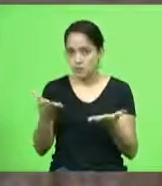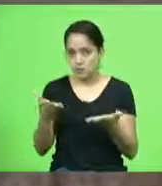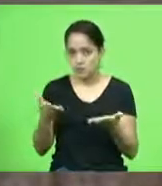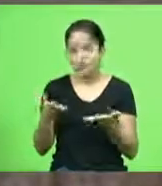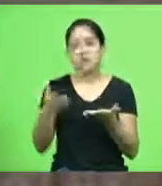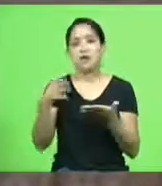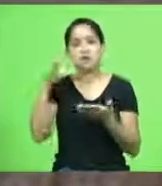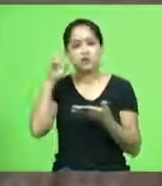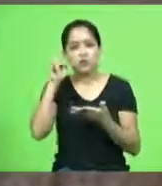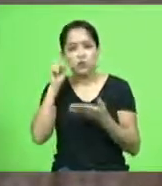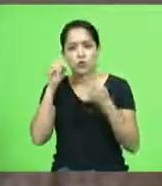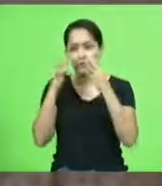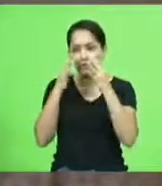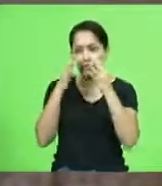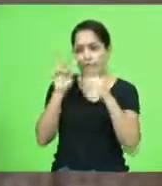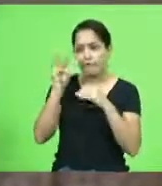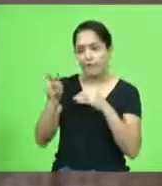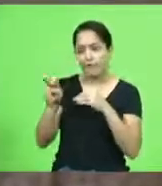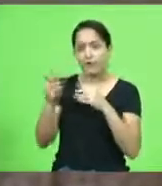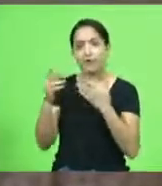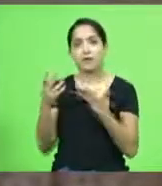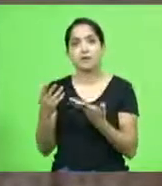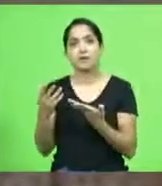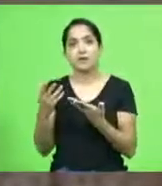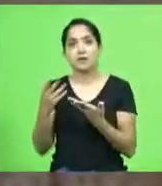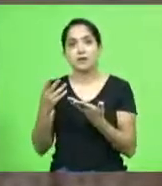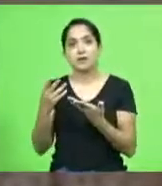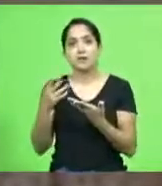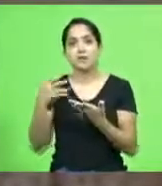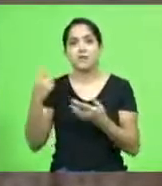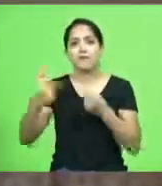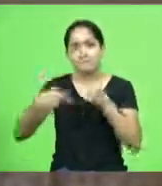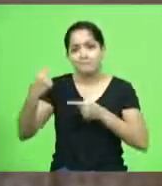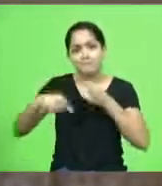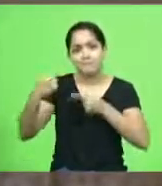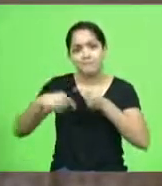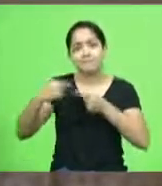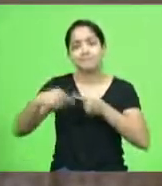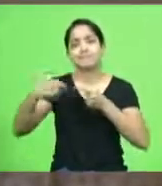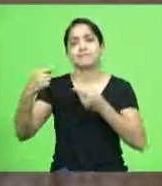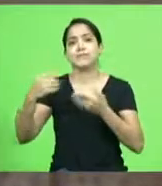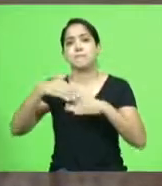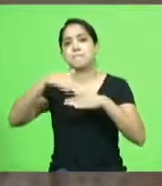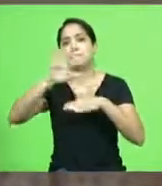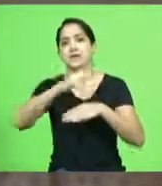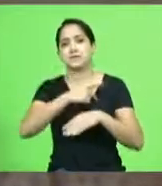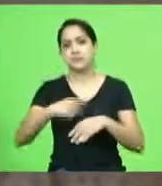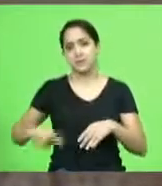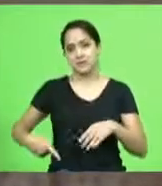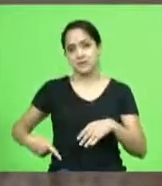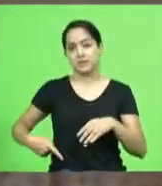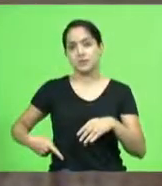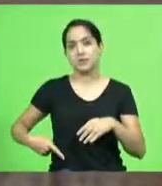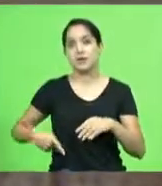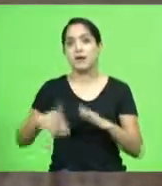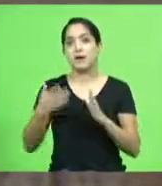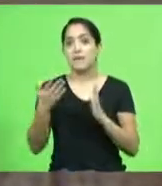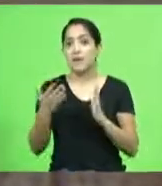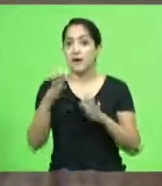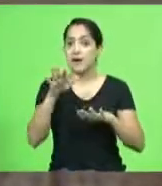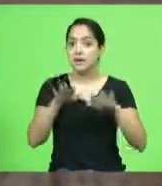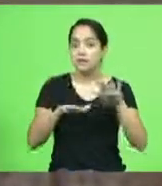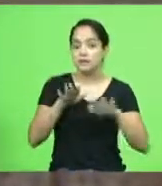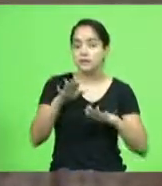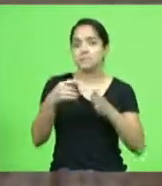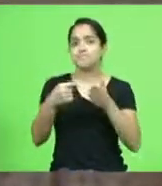ouvimos falar mais neles do que no próprio presidente da República e às vezes eu fico